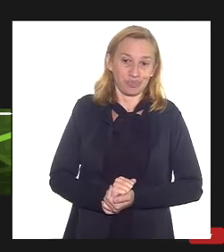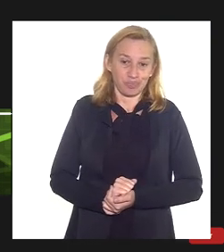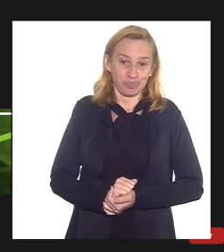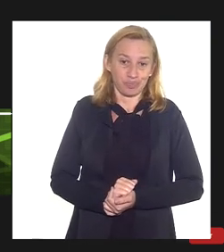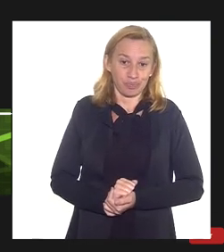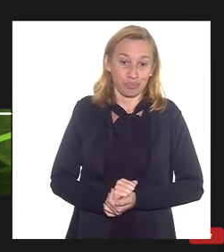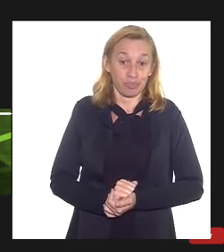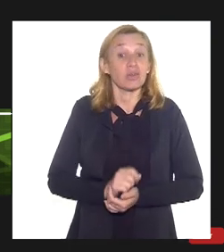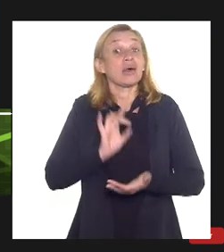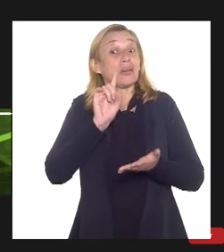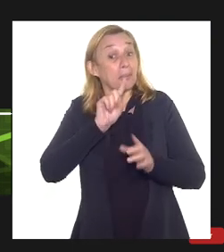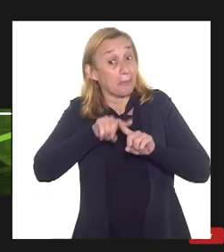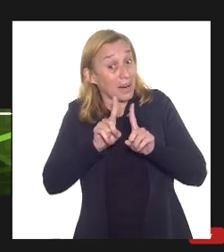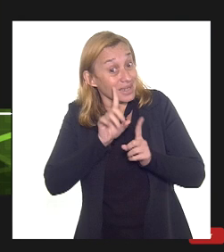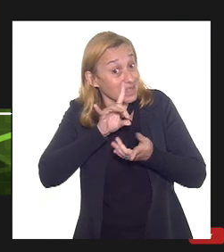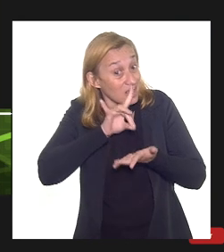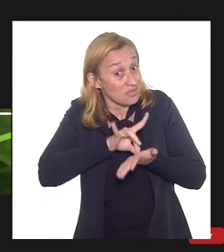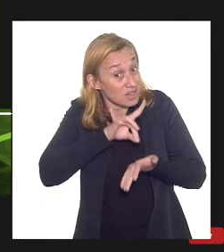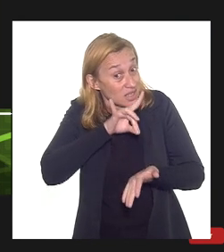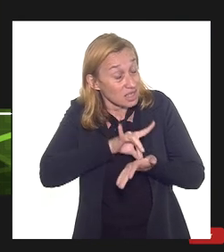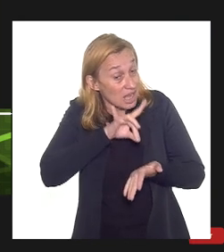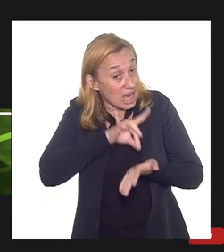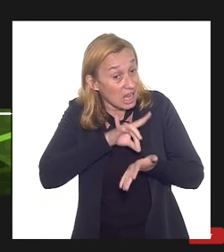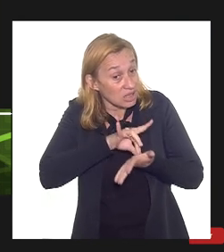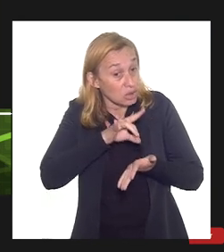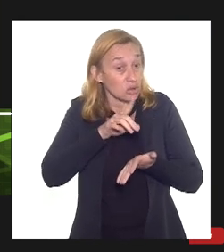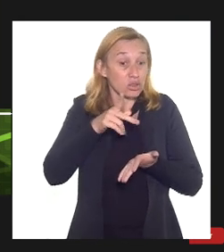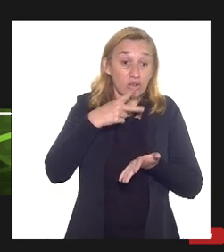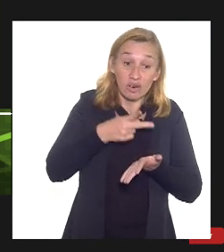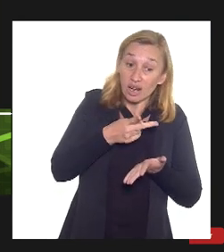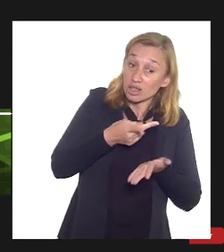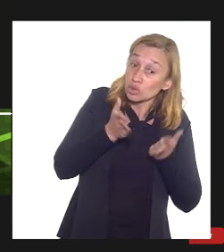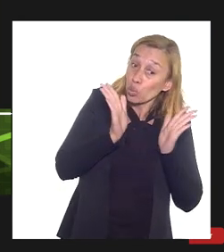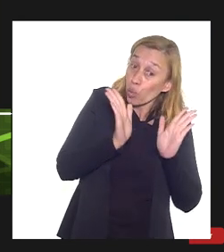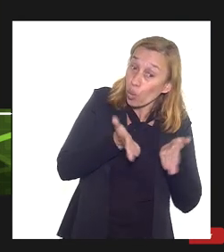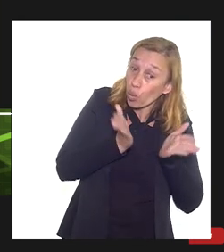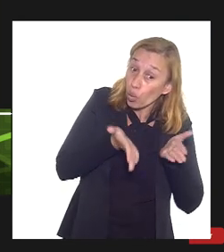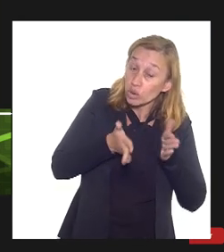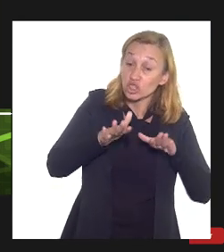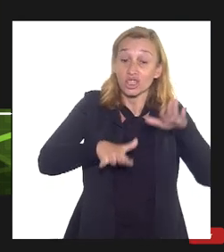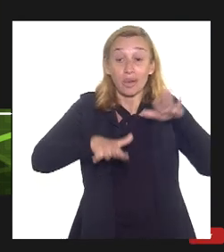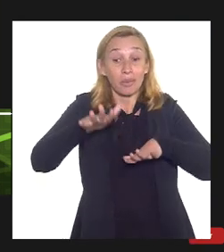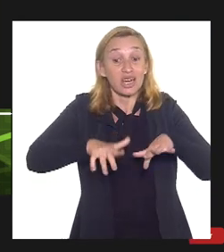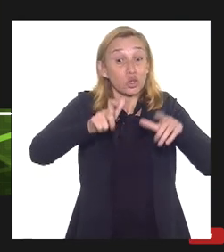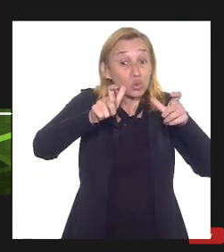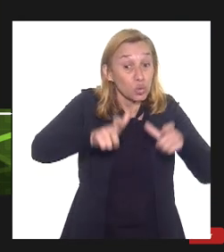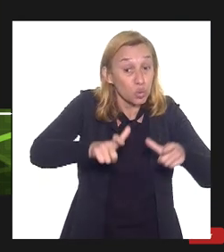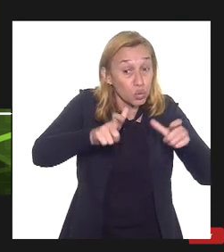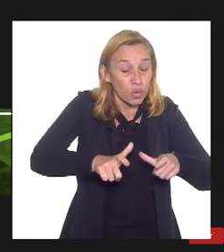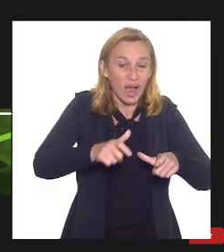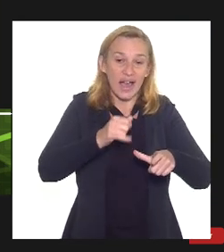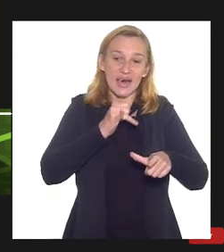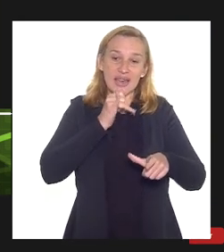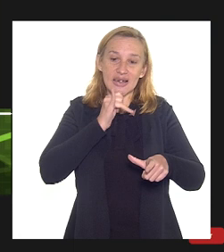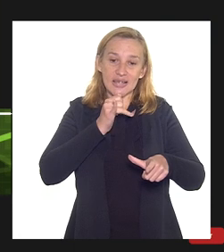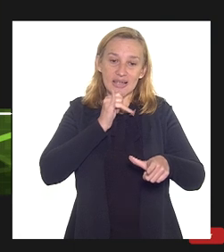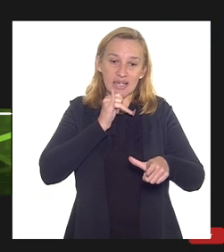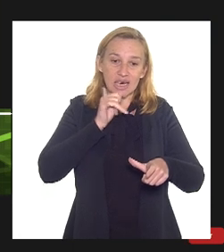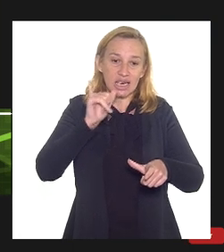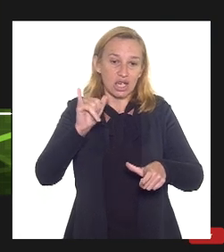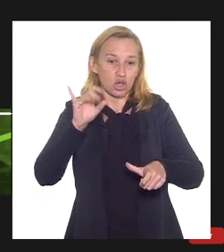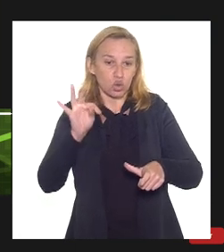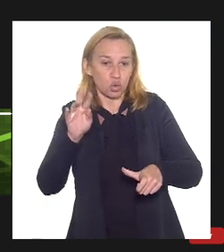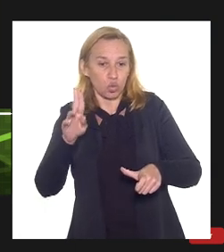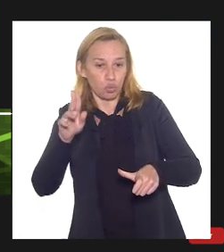mas na verdade o que nós estamos fazendo hoje dependendo do campo como por exemplo o Itupi